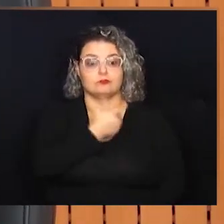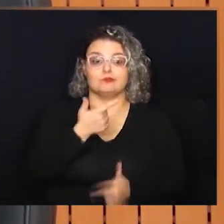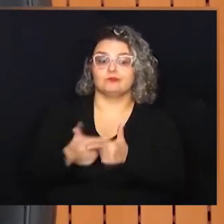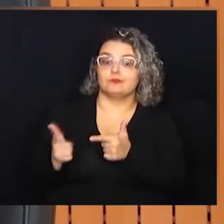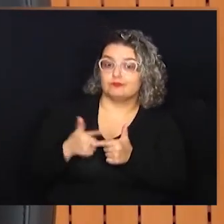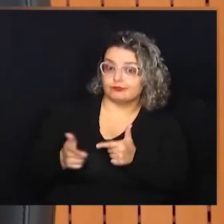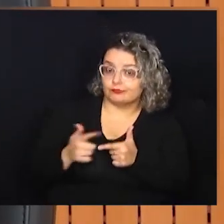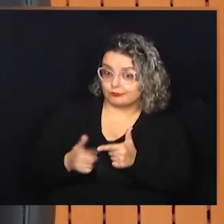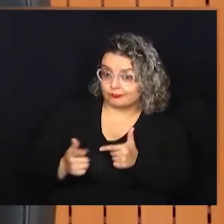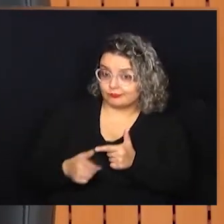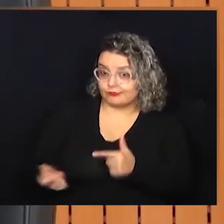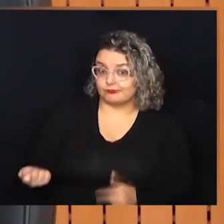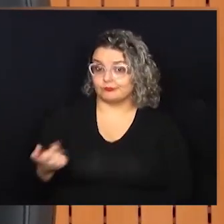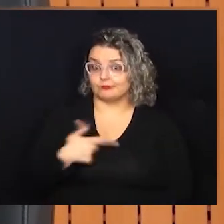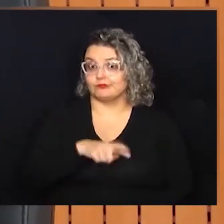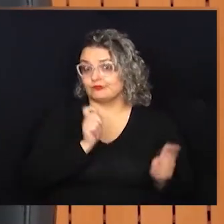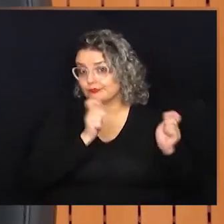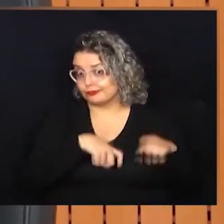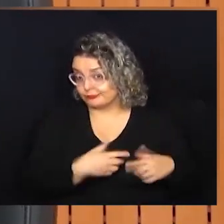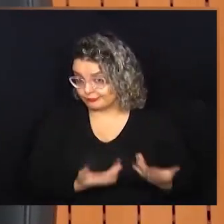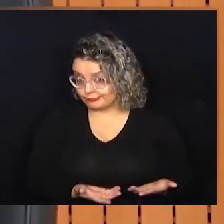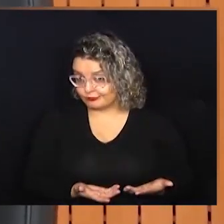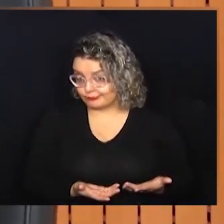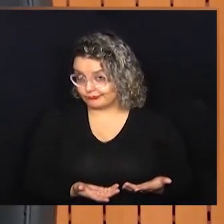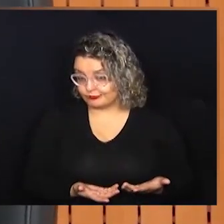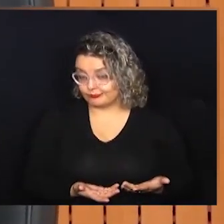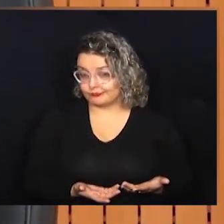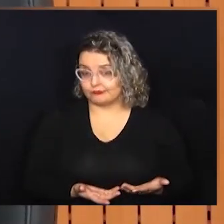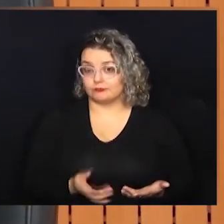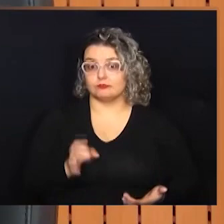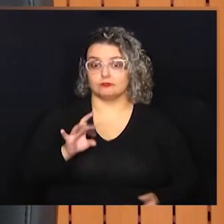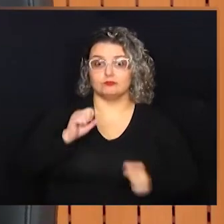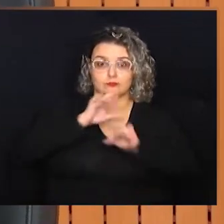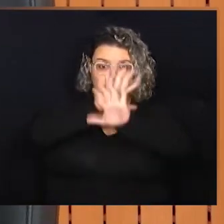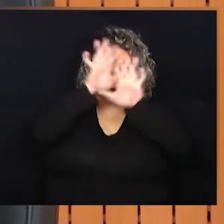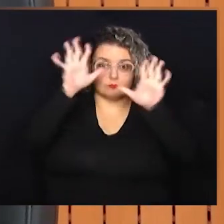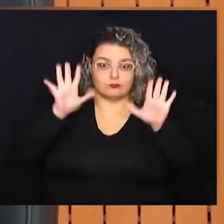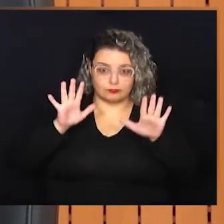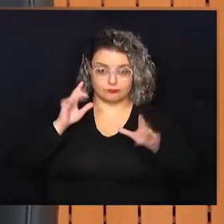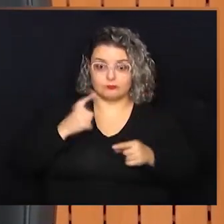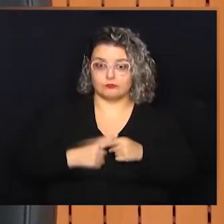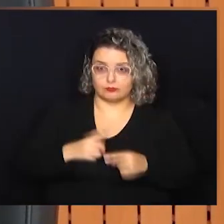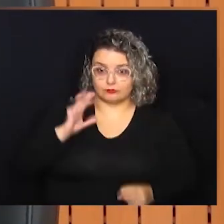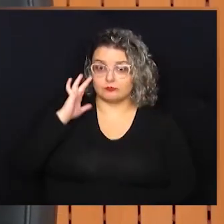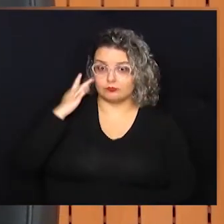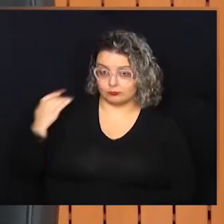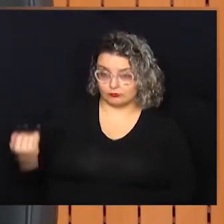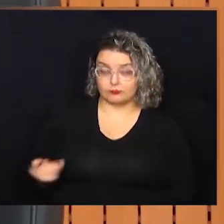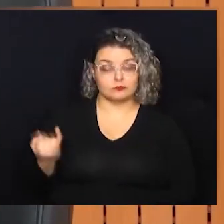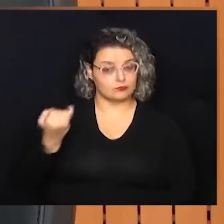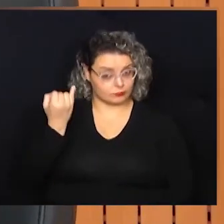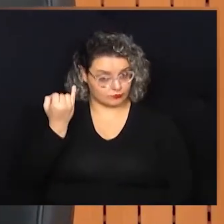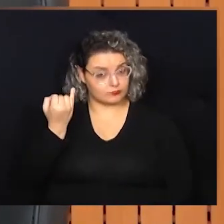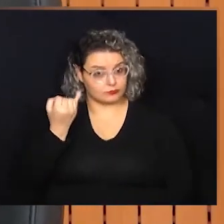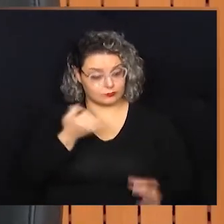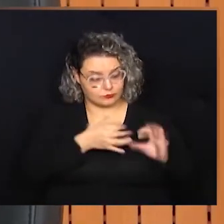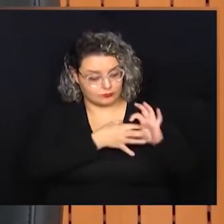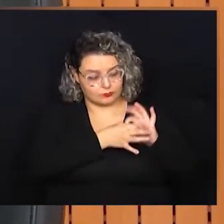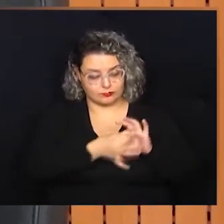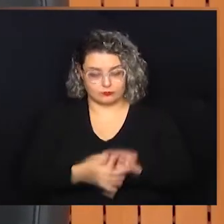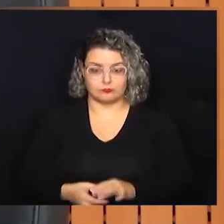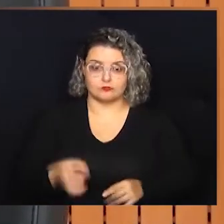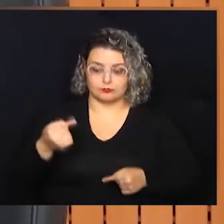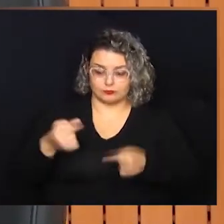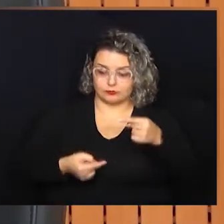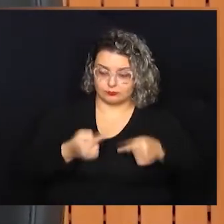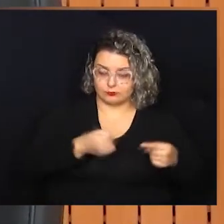números de problemas do que de eficácia. Então, só para ilustrar, mesmo porque eu acho super importante no